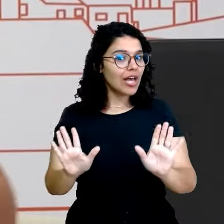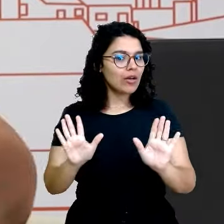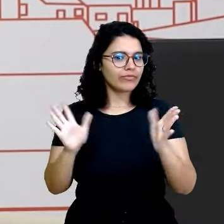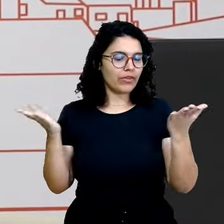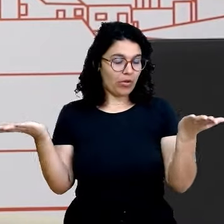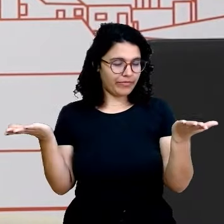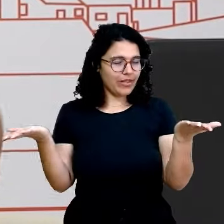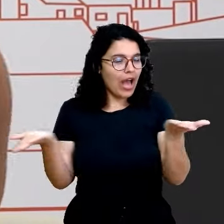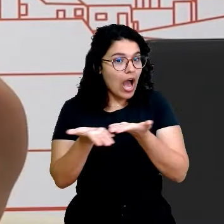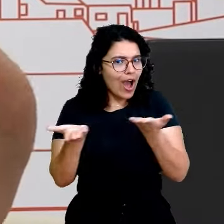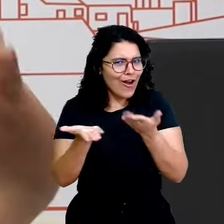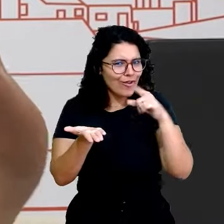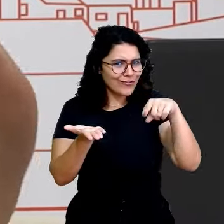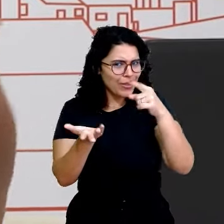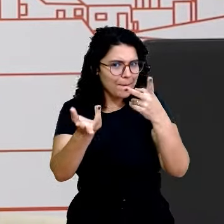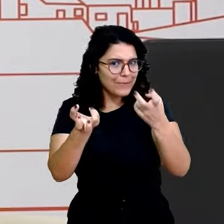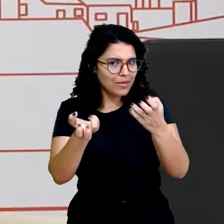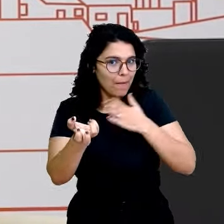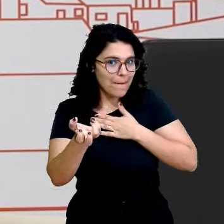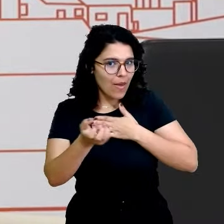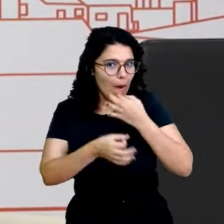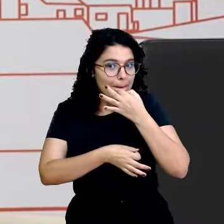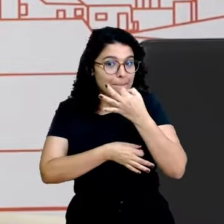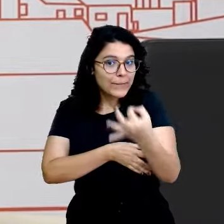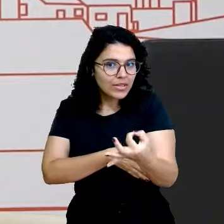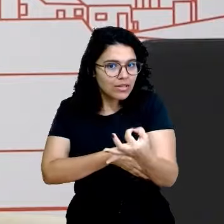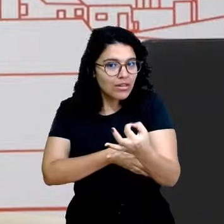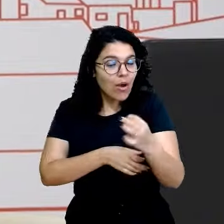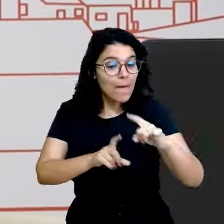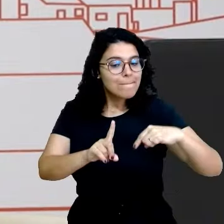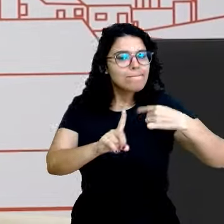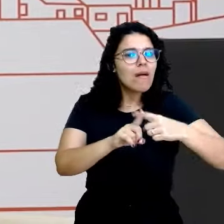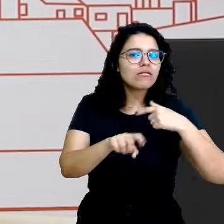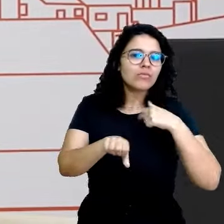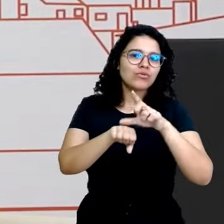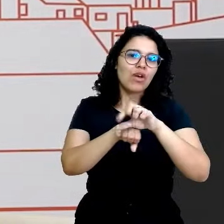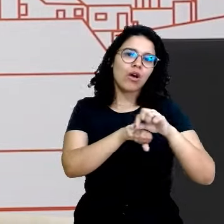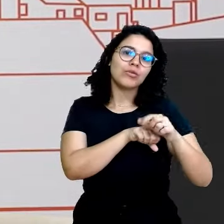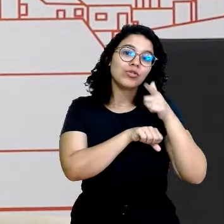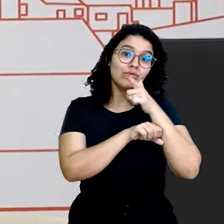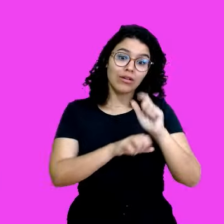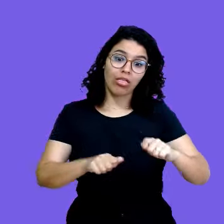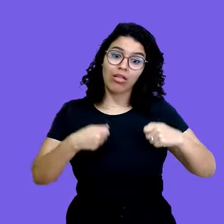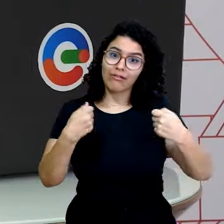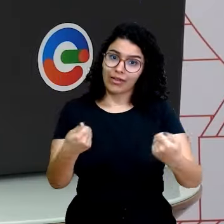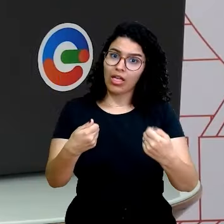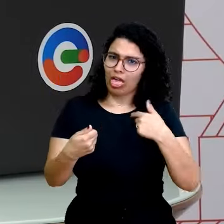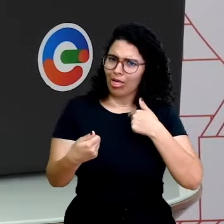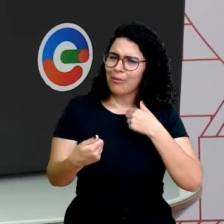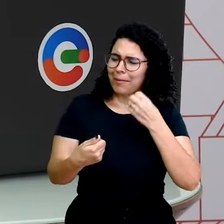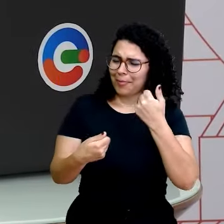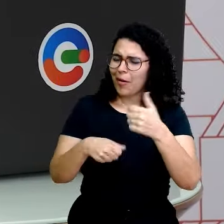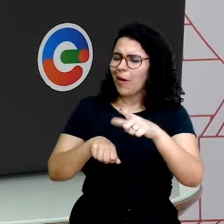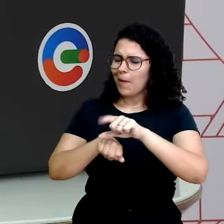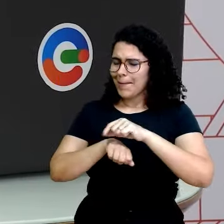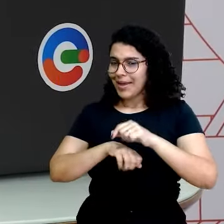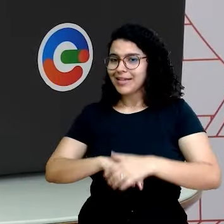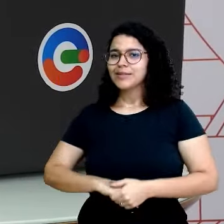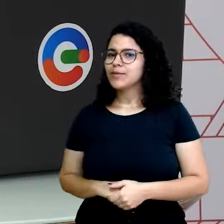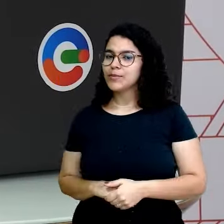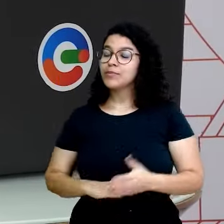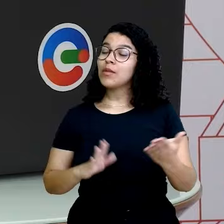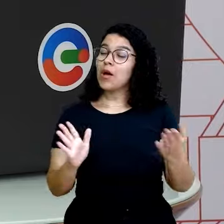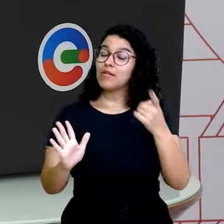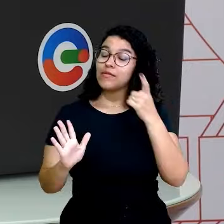tese e trouxe argumentos para defendê-la. E bons argumentos, viu? E aí, na vida real,